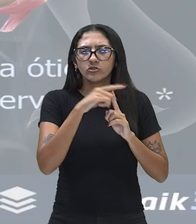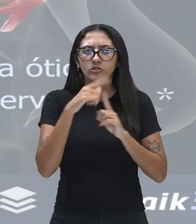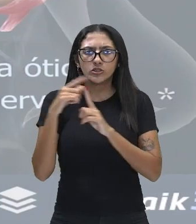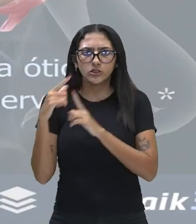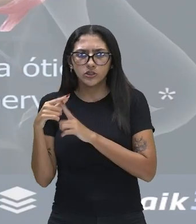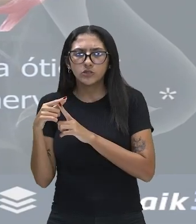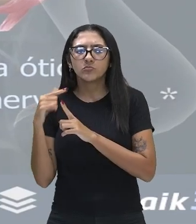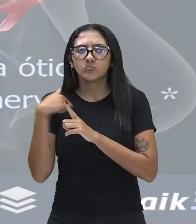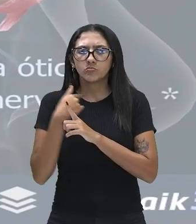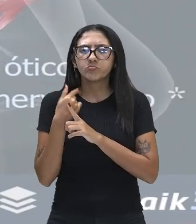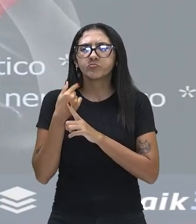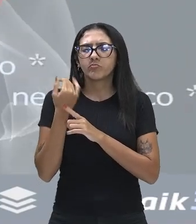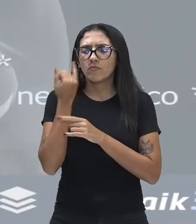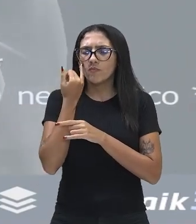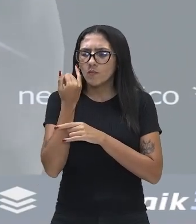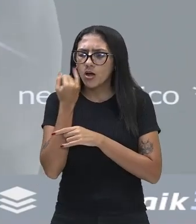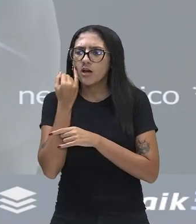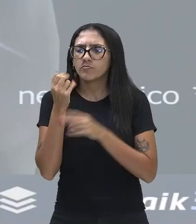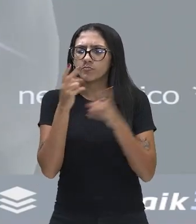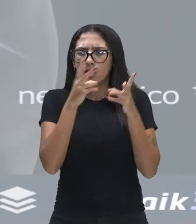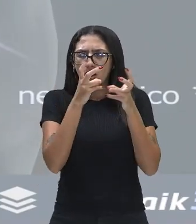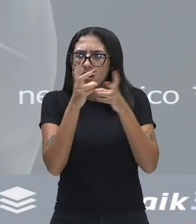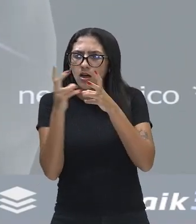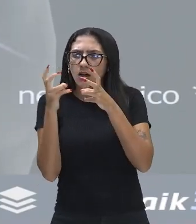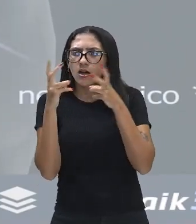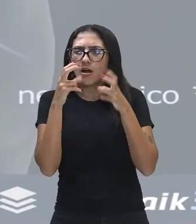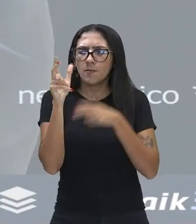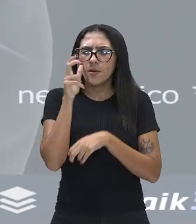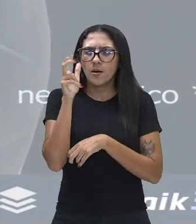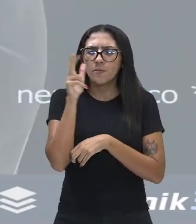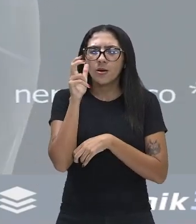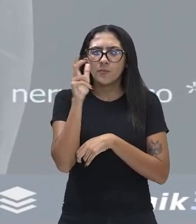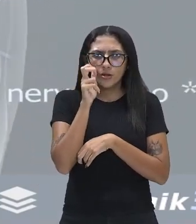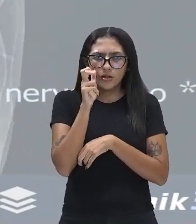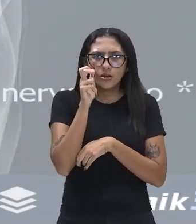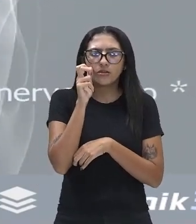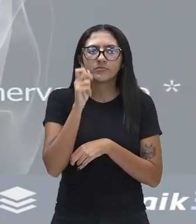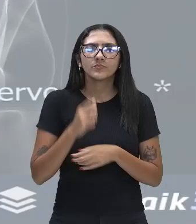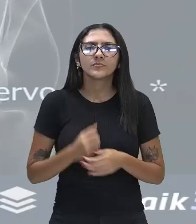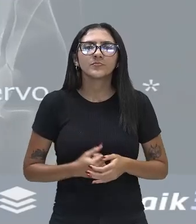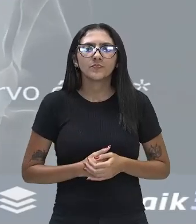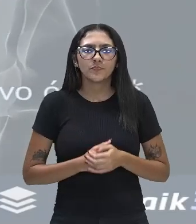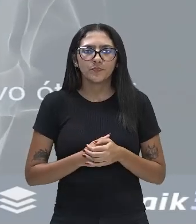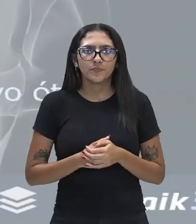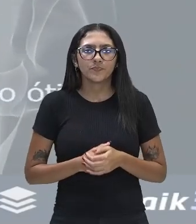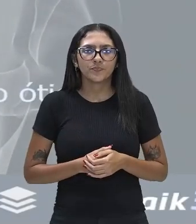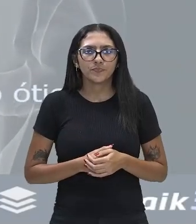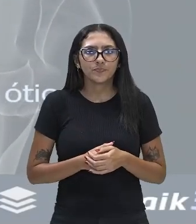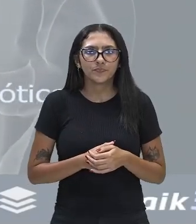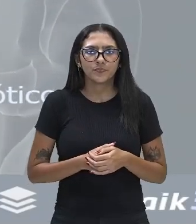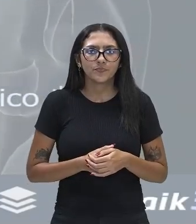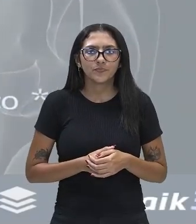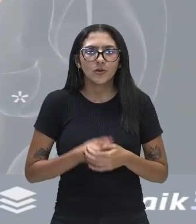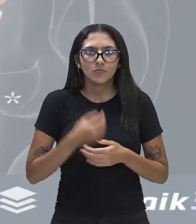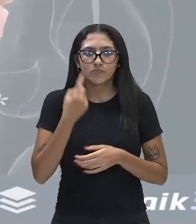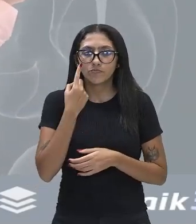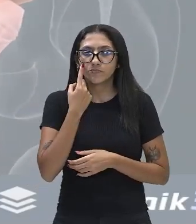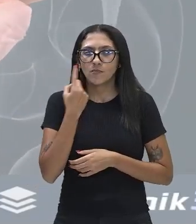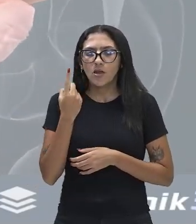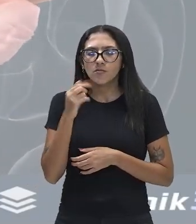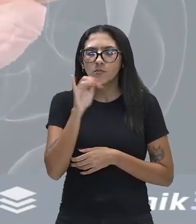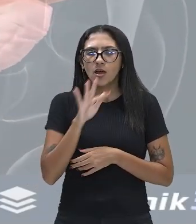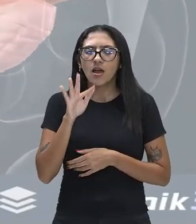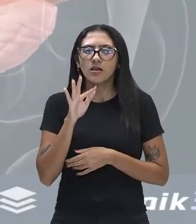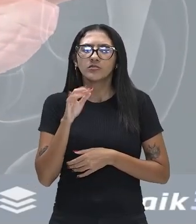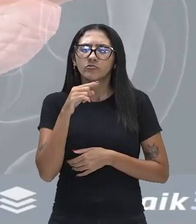captados pelos nossos olhos, serão percebidos pelos nossos olhos. E eu estou girando a imagem agora para que você consiga